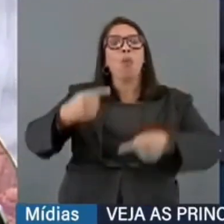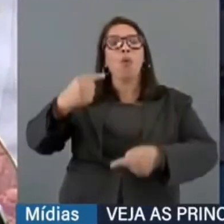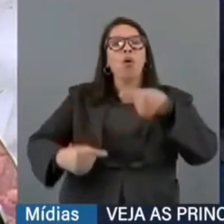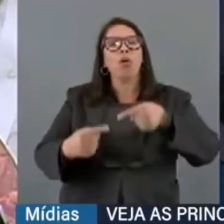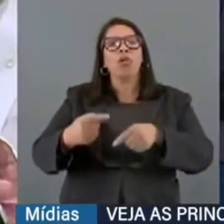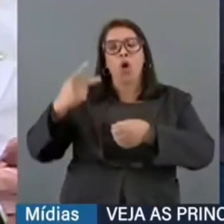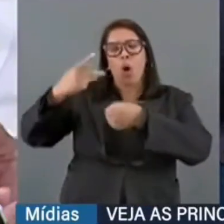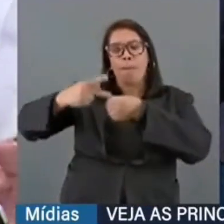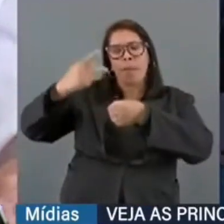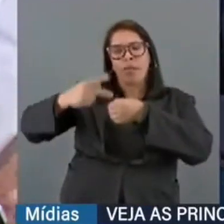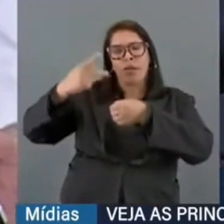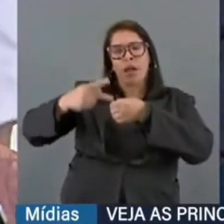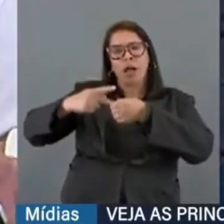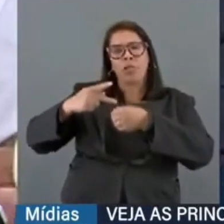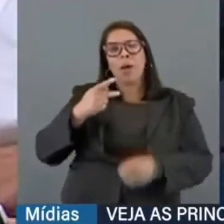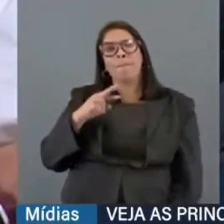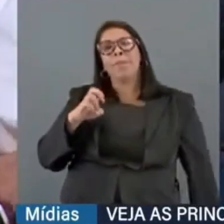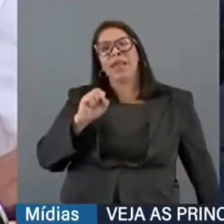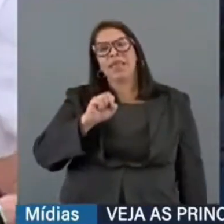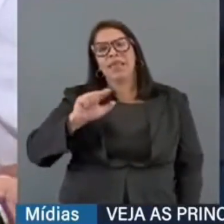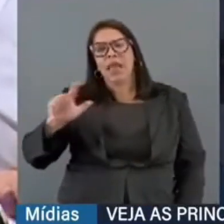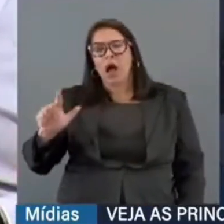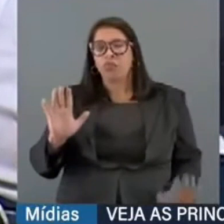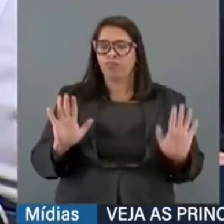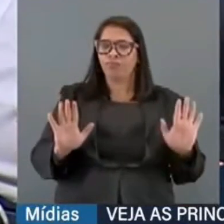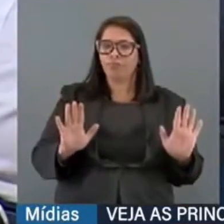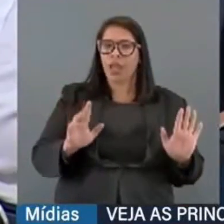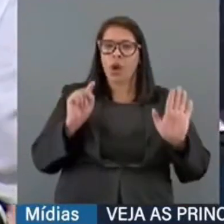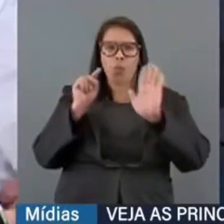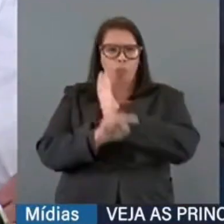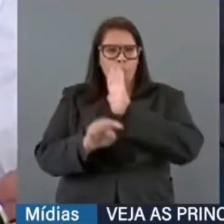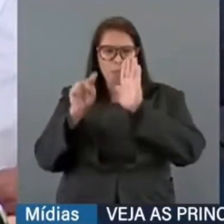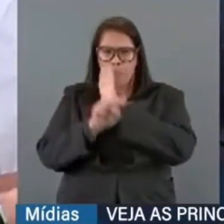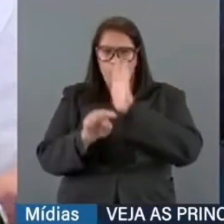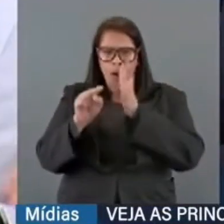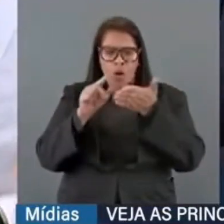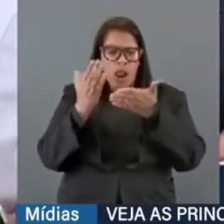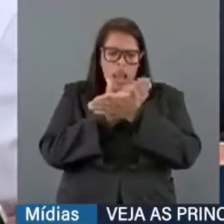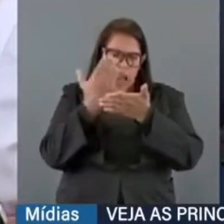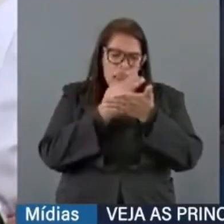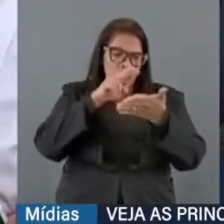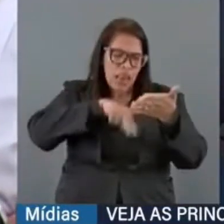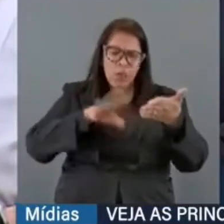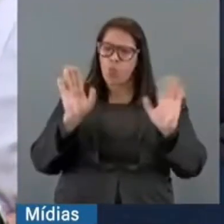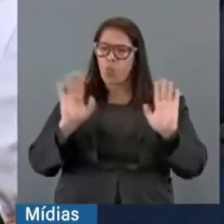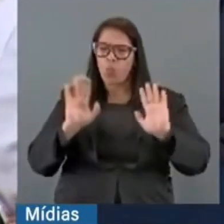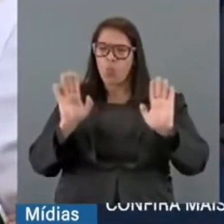exploração do petróleo na camada pré-sal. Eu não quero aqui questionar essa afirmação,